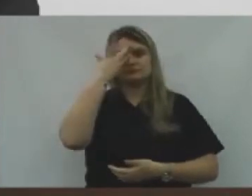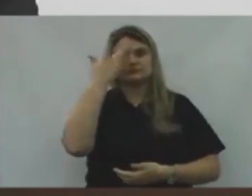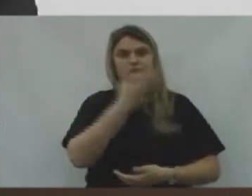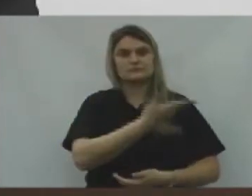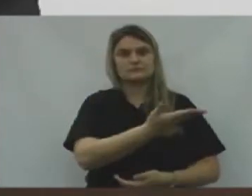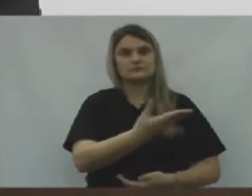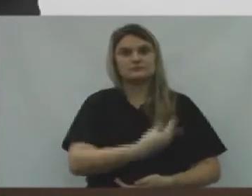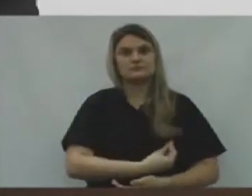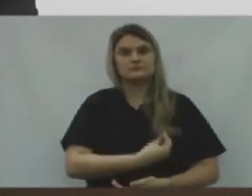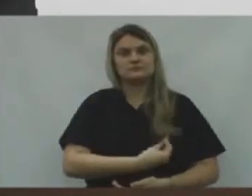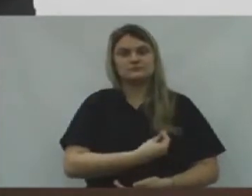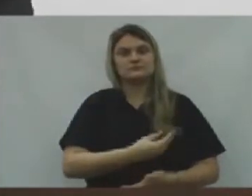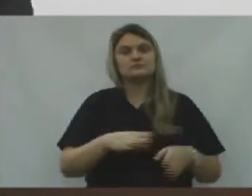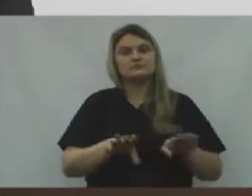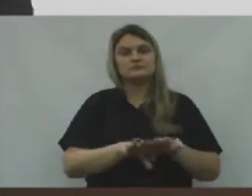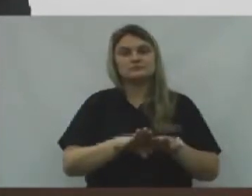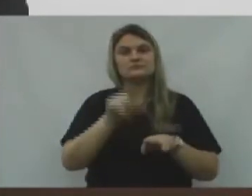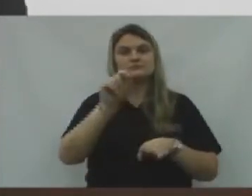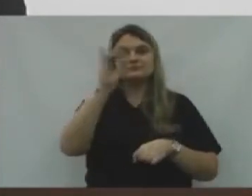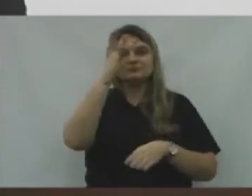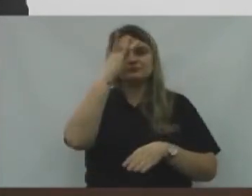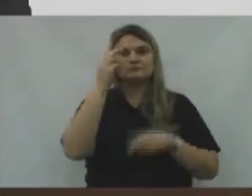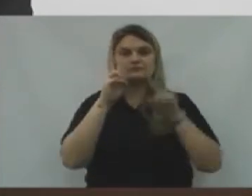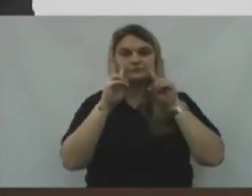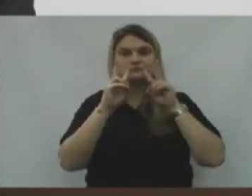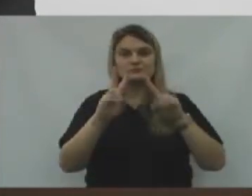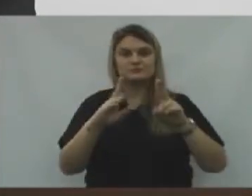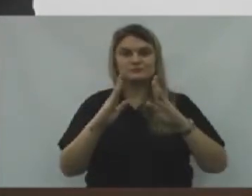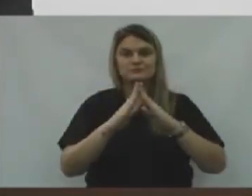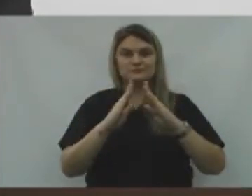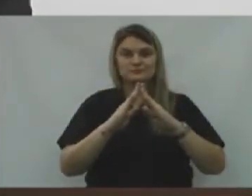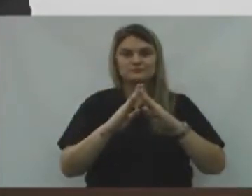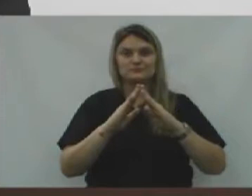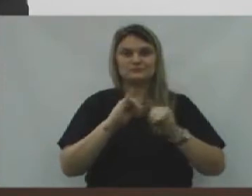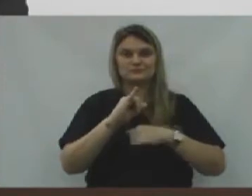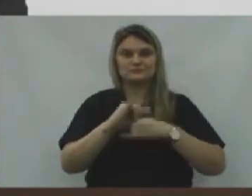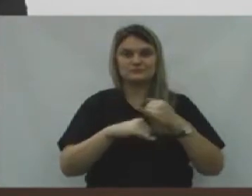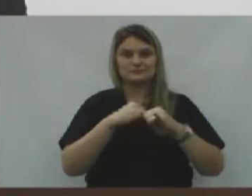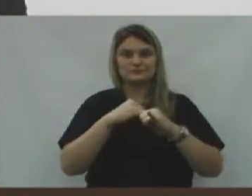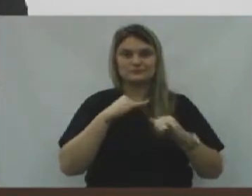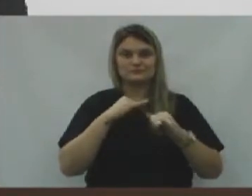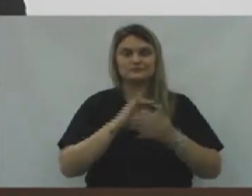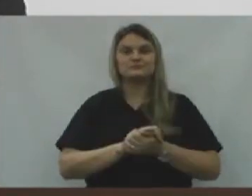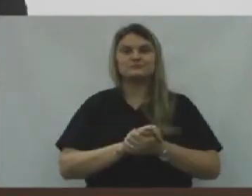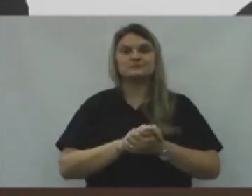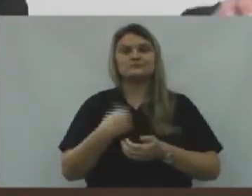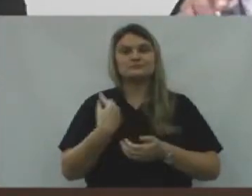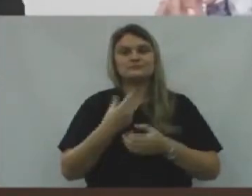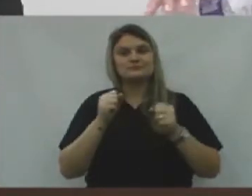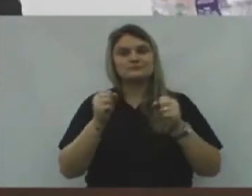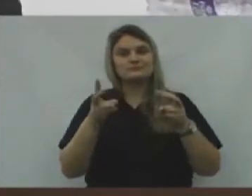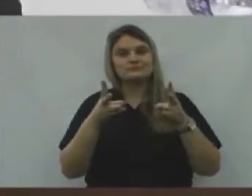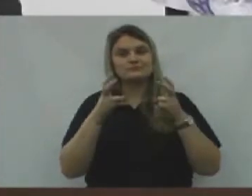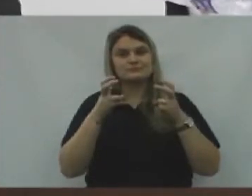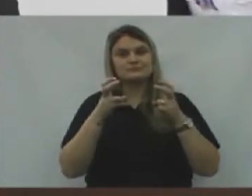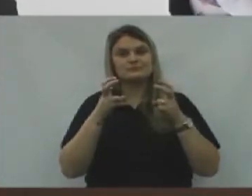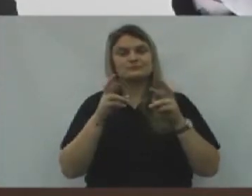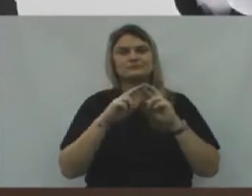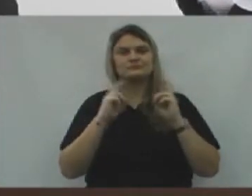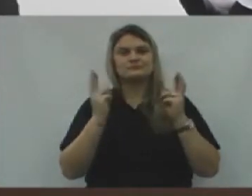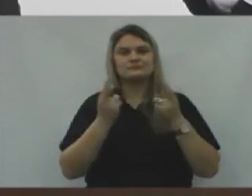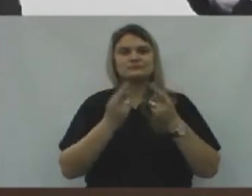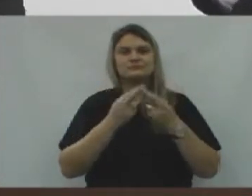aqui presentes, E também aos internautas Que estão nos acompanhando Nas suas casas. Nós pudemos observar Que foi uma sessão